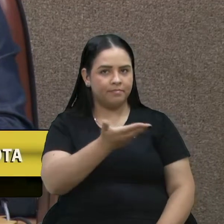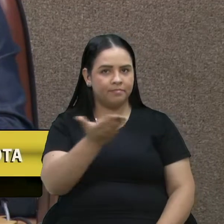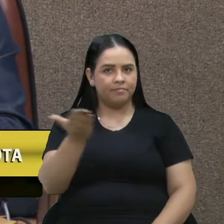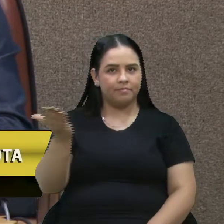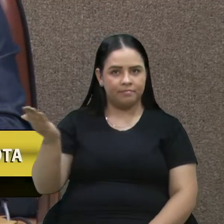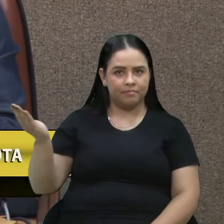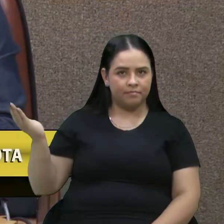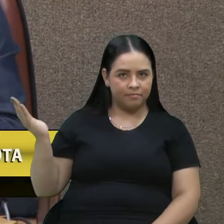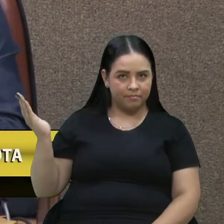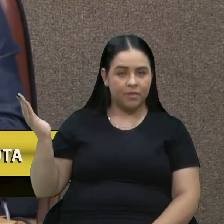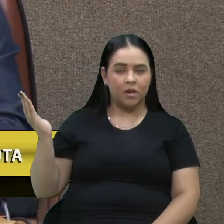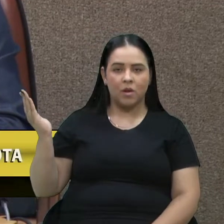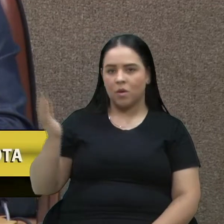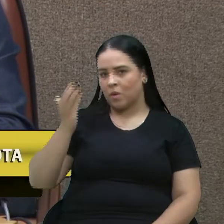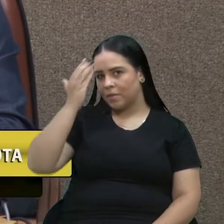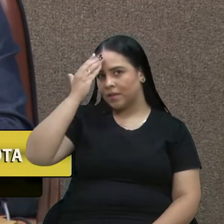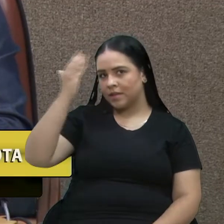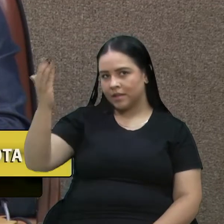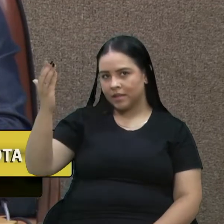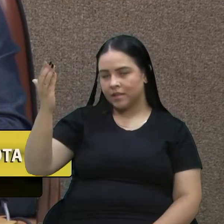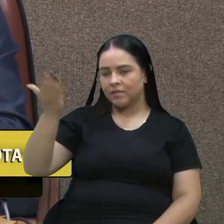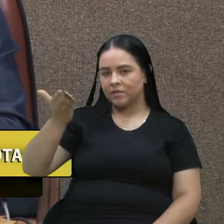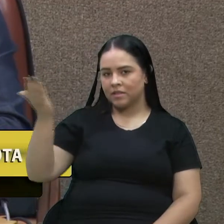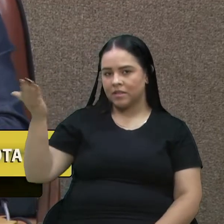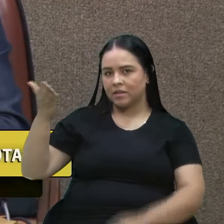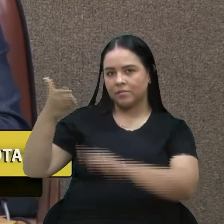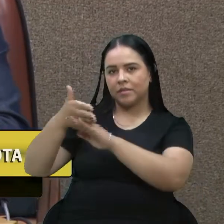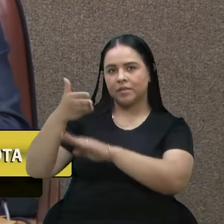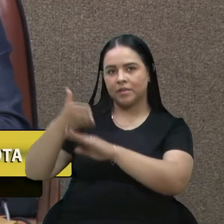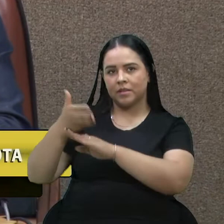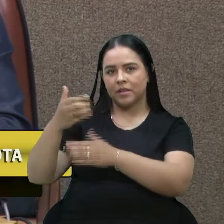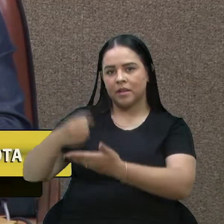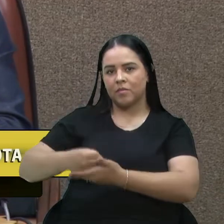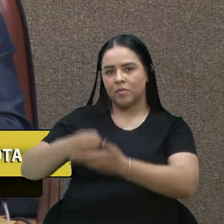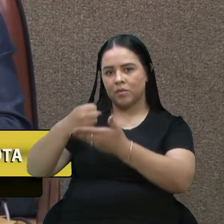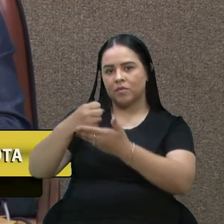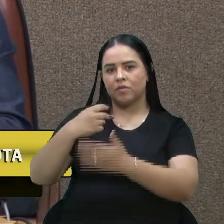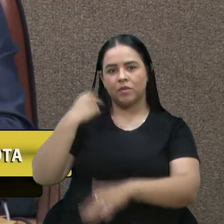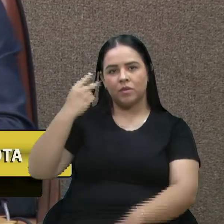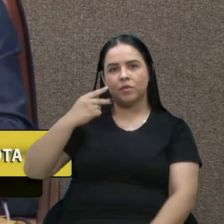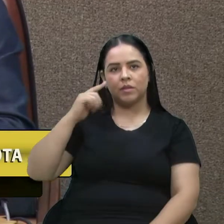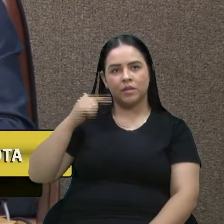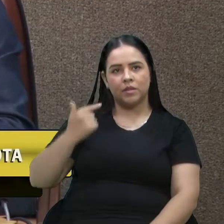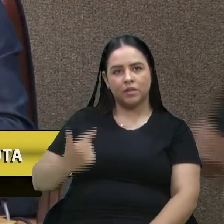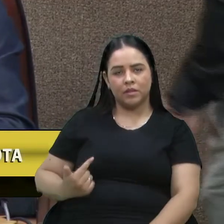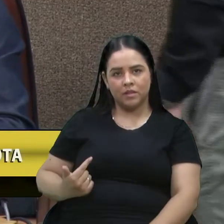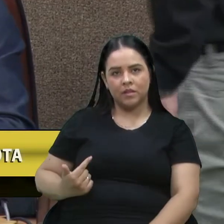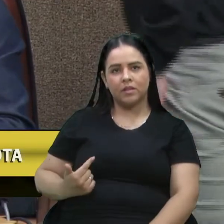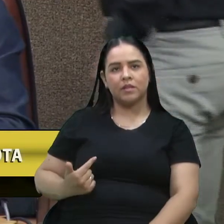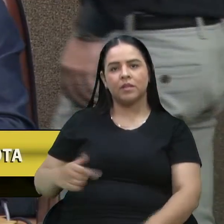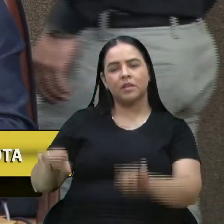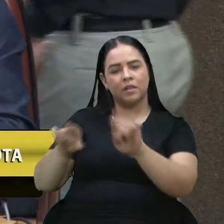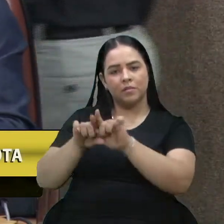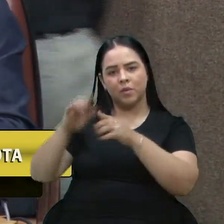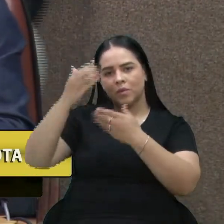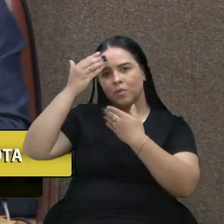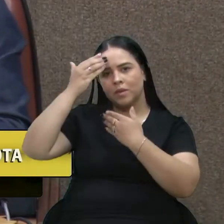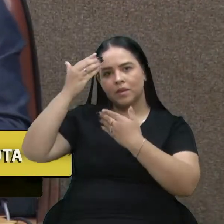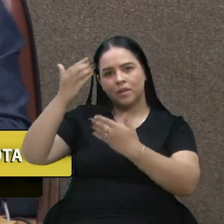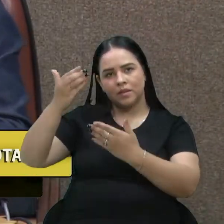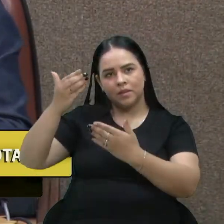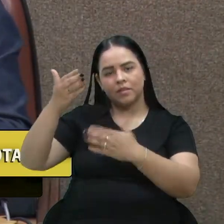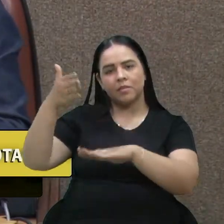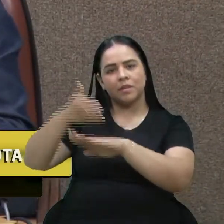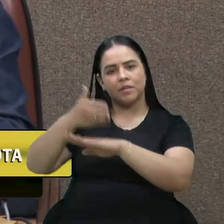os participantes que apoiam a vereadora Gladys, e queria agradecer também os